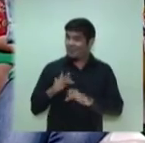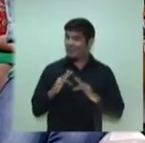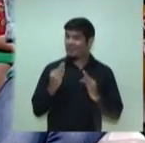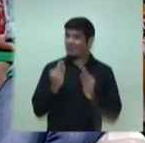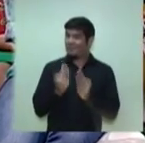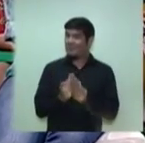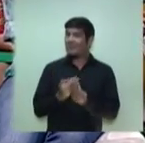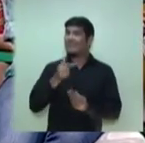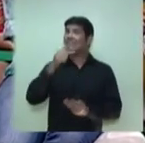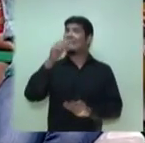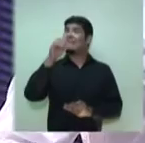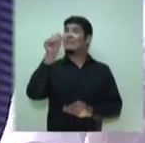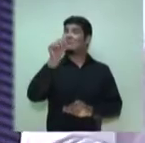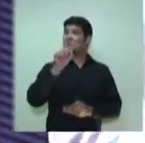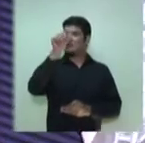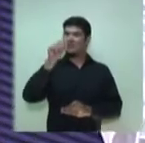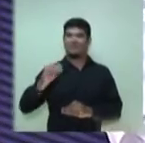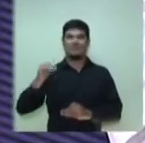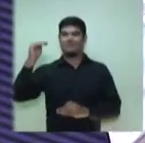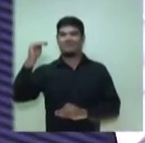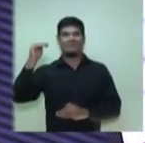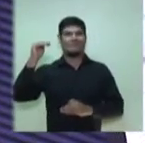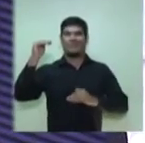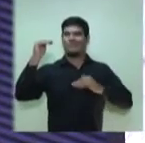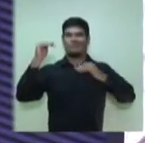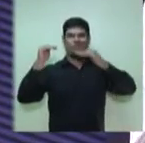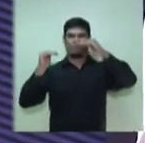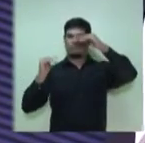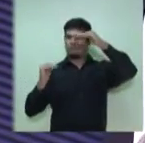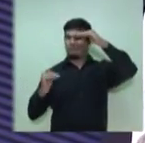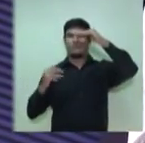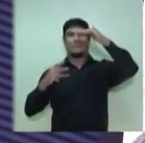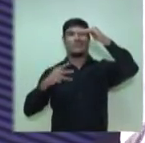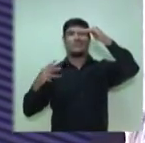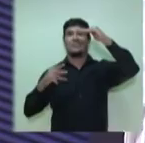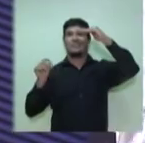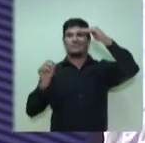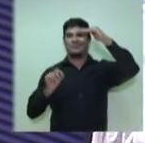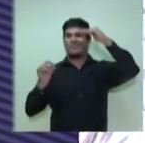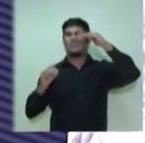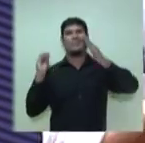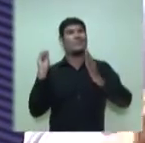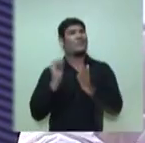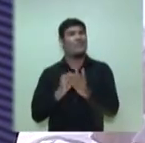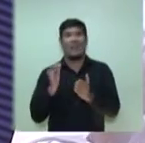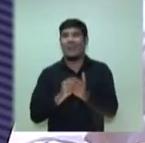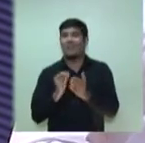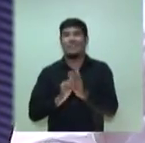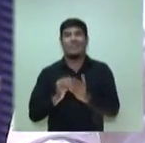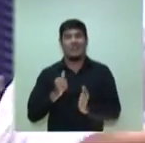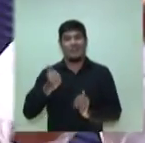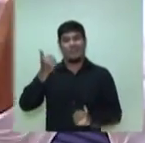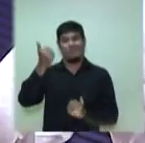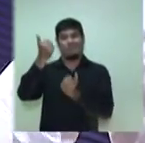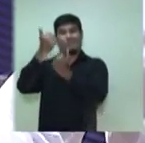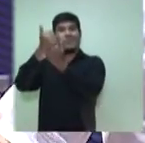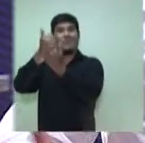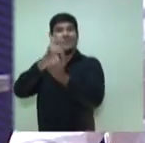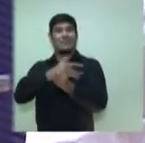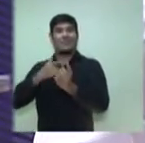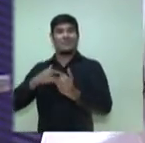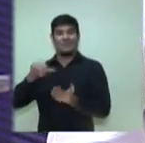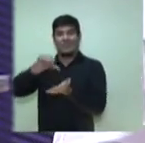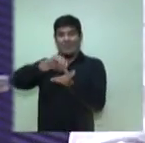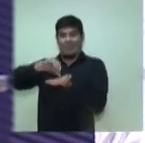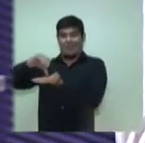cobrir 70% da população, só cobre 33%. Para você ter uma ideia, o núcleo de apoio à saúde da família, que tem 4 em